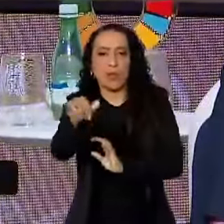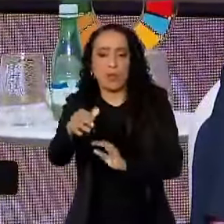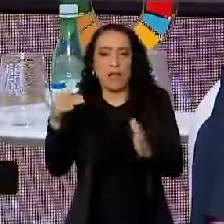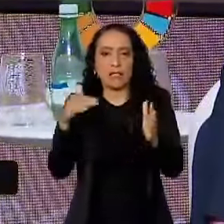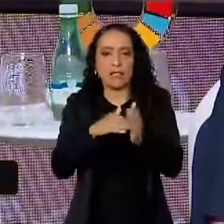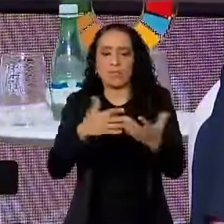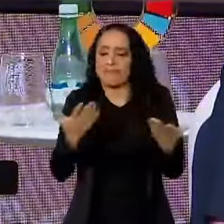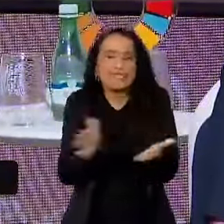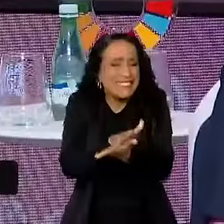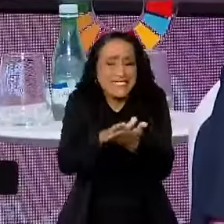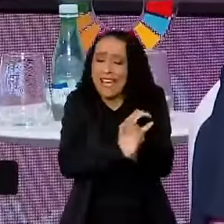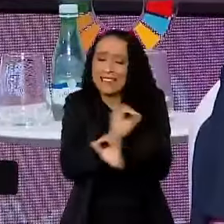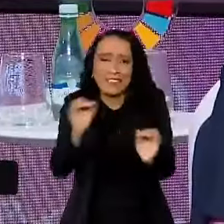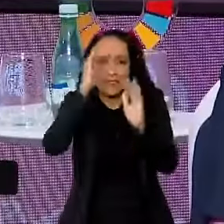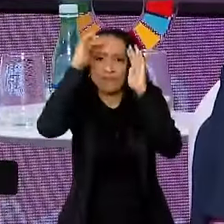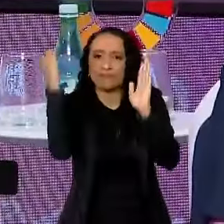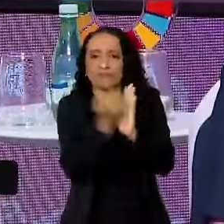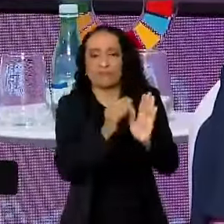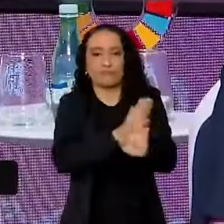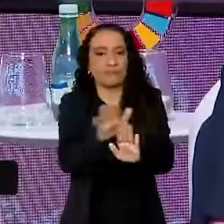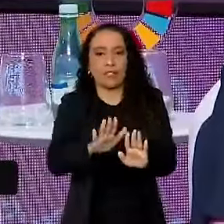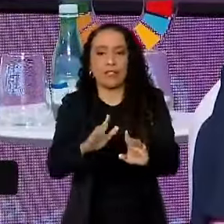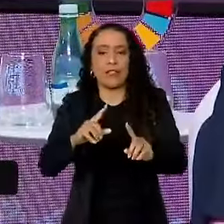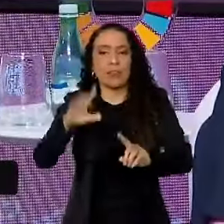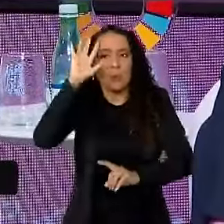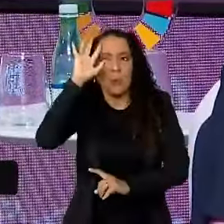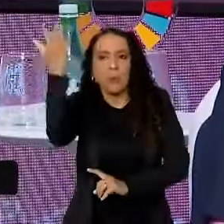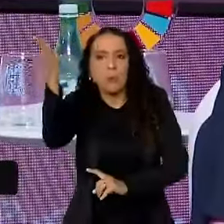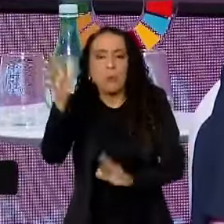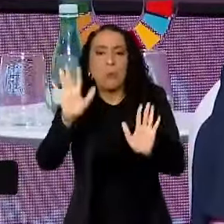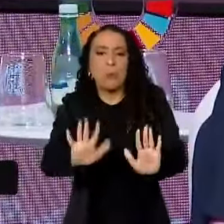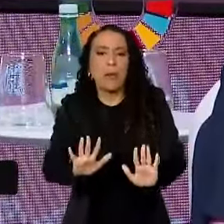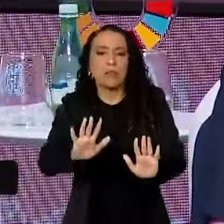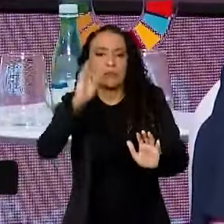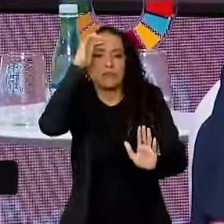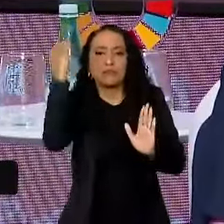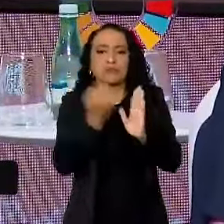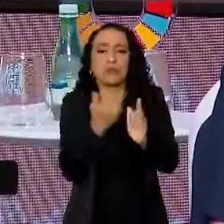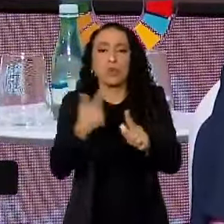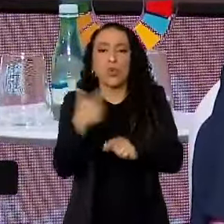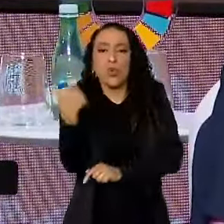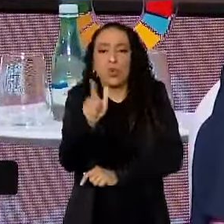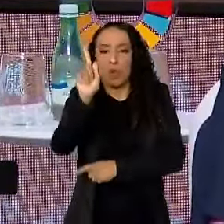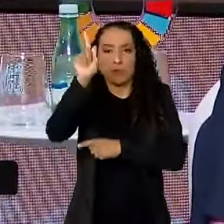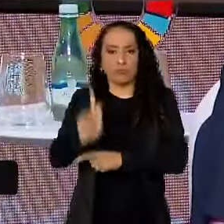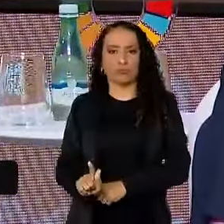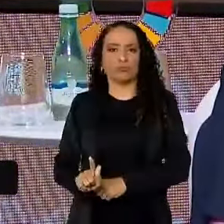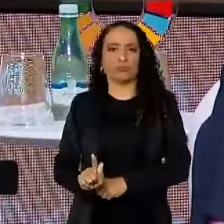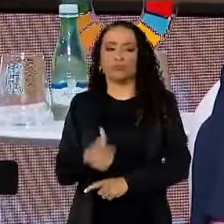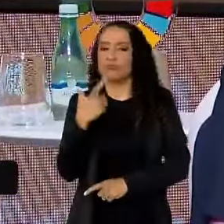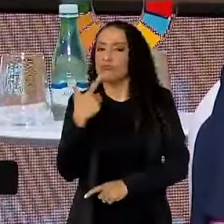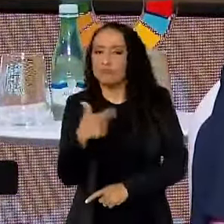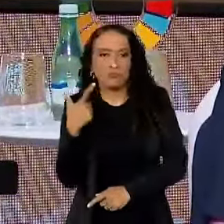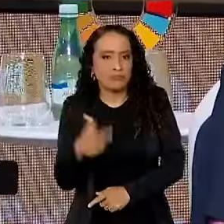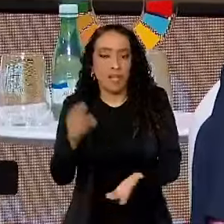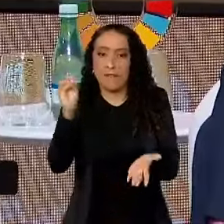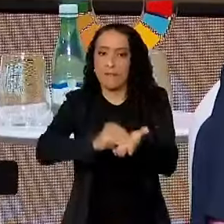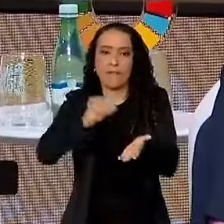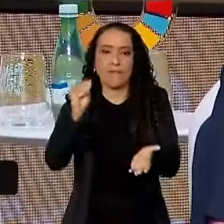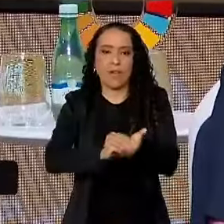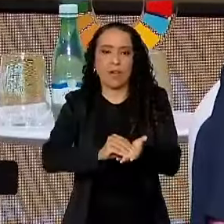2030. Nada é cumprido. Porque é decidido e não é cumprido. Por quê? Porque não tem governança. Porque não tem